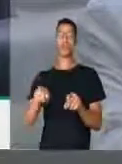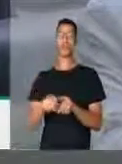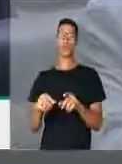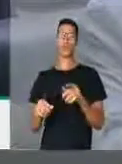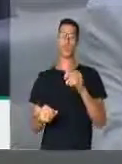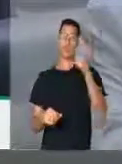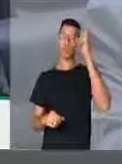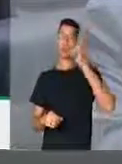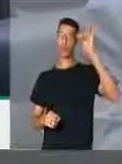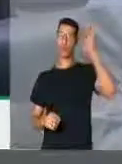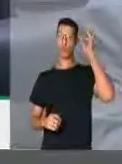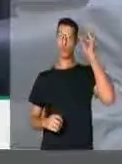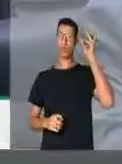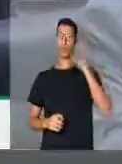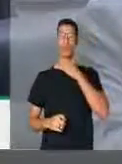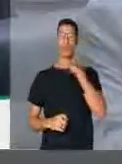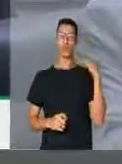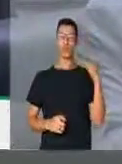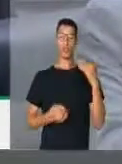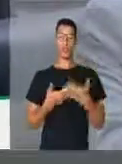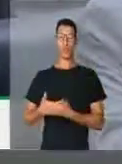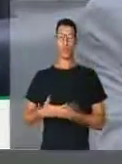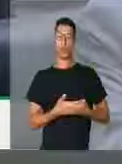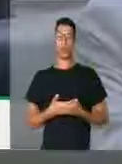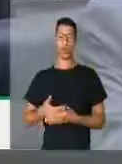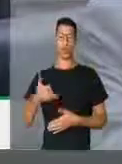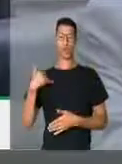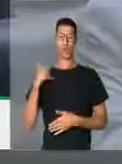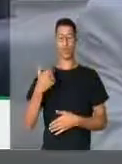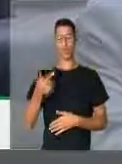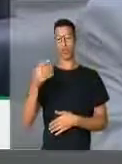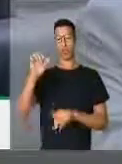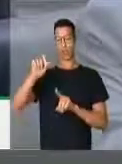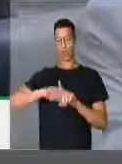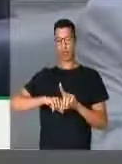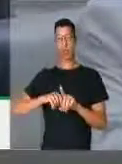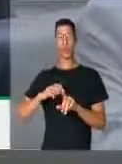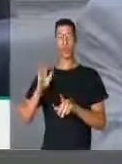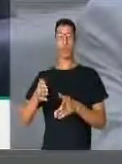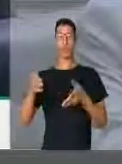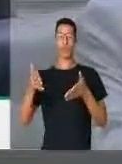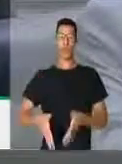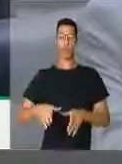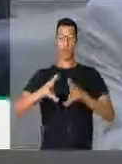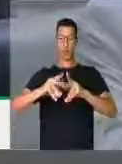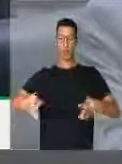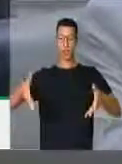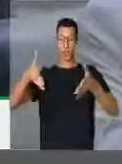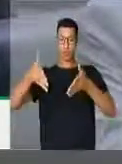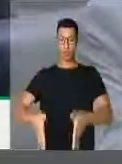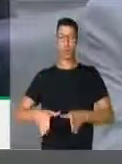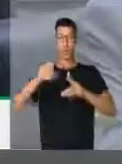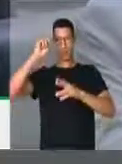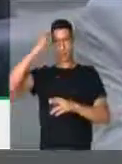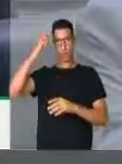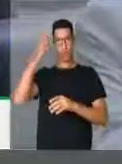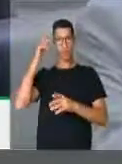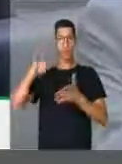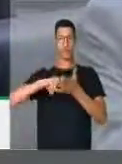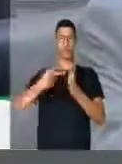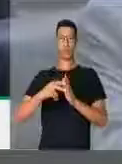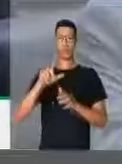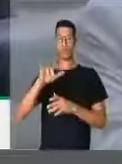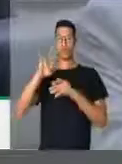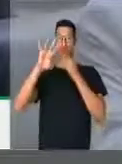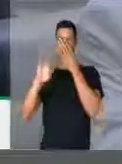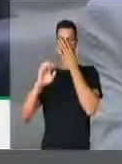um anjinho, uma morte infantil de apenas menos de seis meses foi enterrado num caixão preto para simbolizar